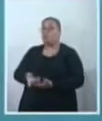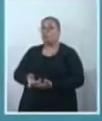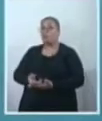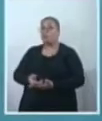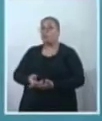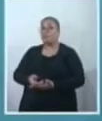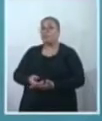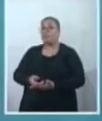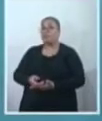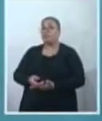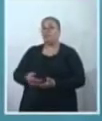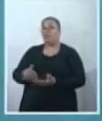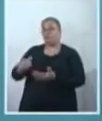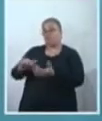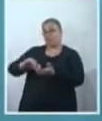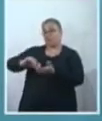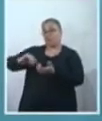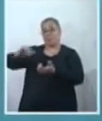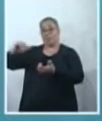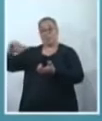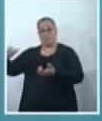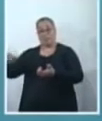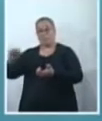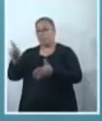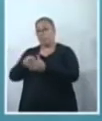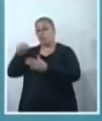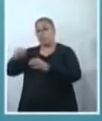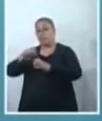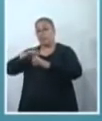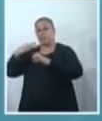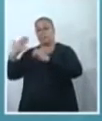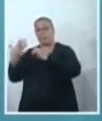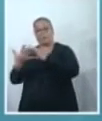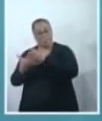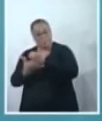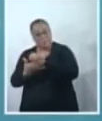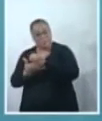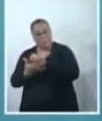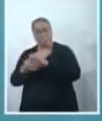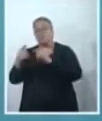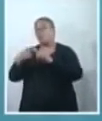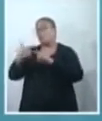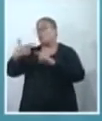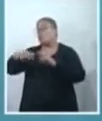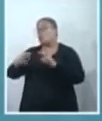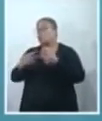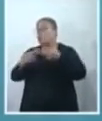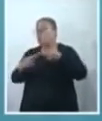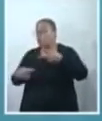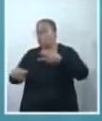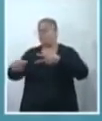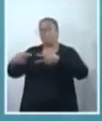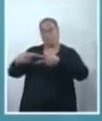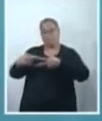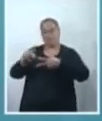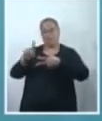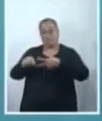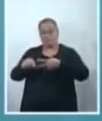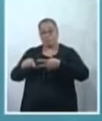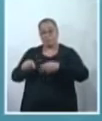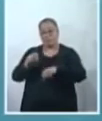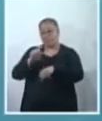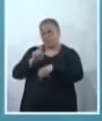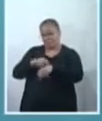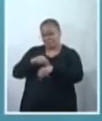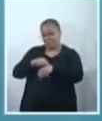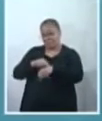extemporâneas ali da pandemia, em razão de outros recursos que chegaram, que eram temporários,